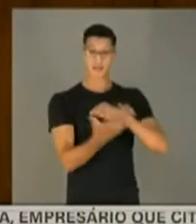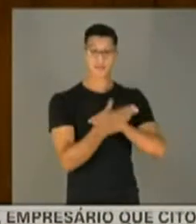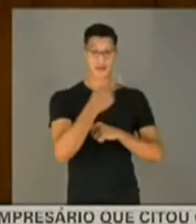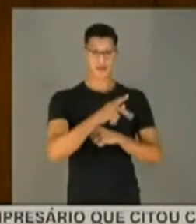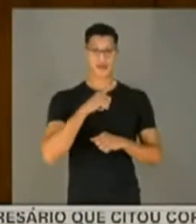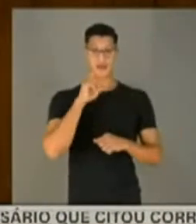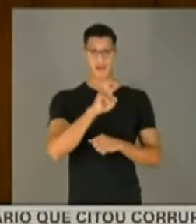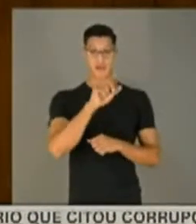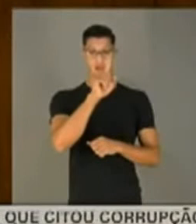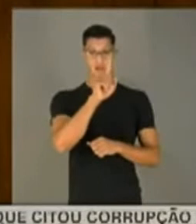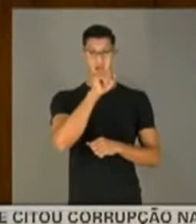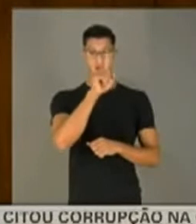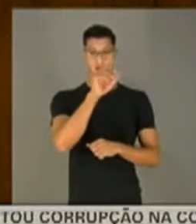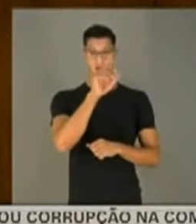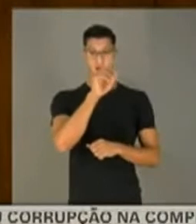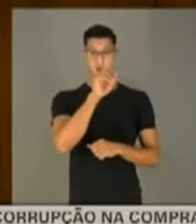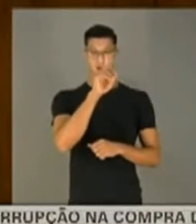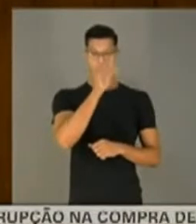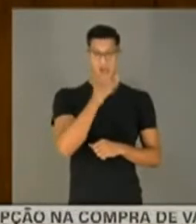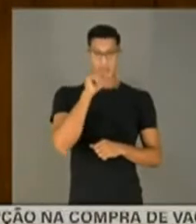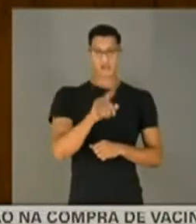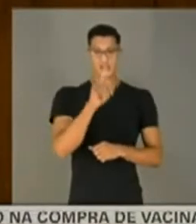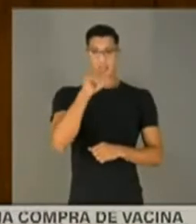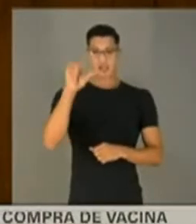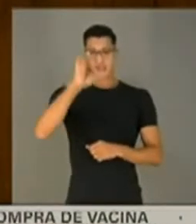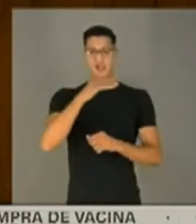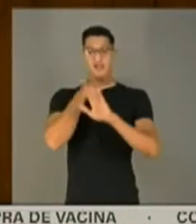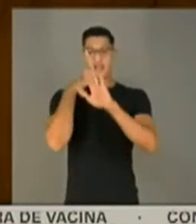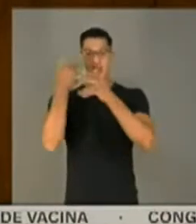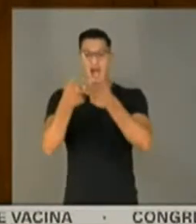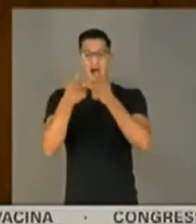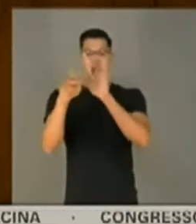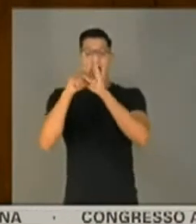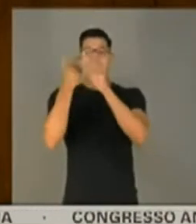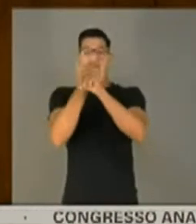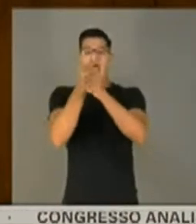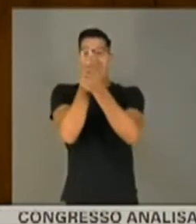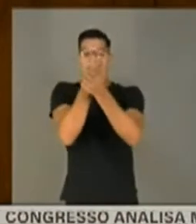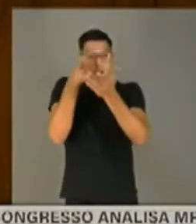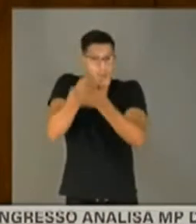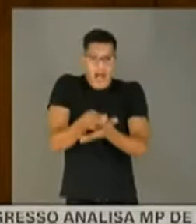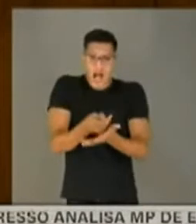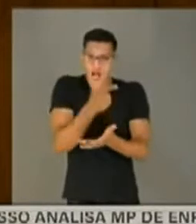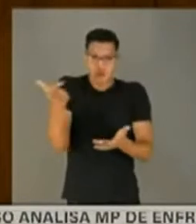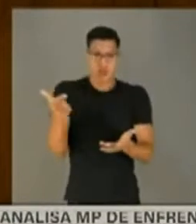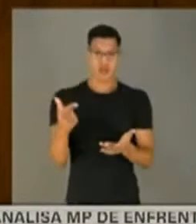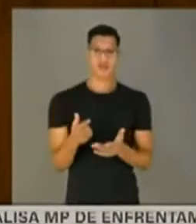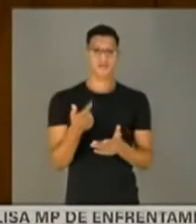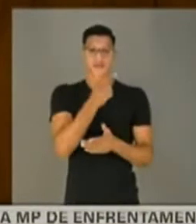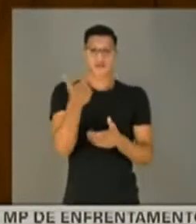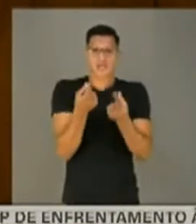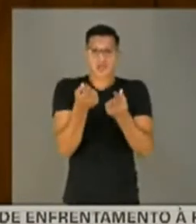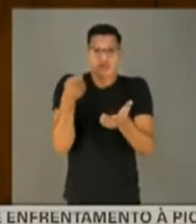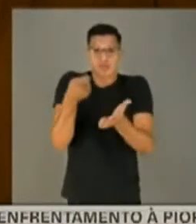aqui, com 516 mil mortos, 119 pessoas que perderam a vida, isso não tem dinheiro que pague. Isso não